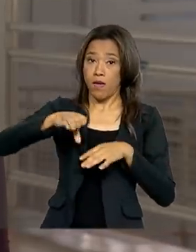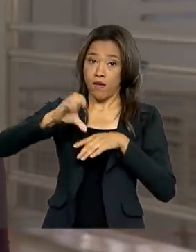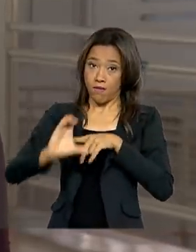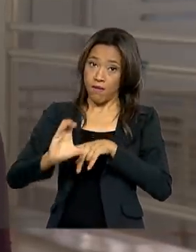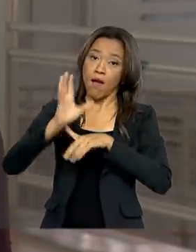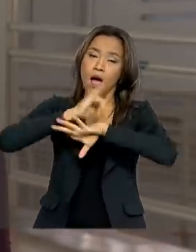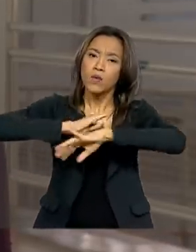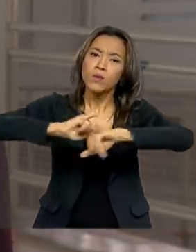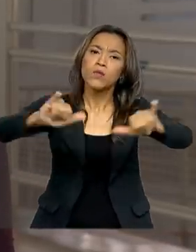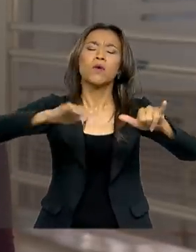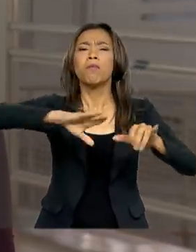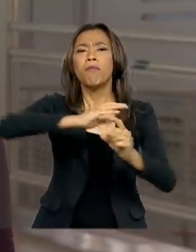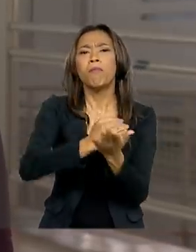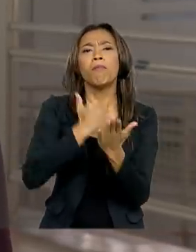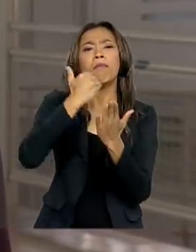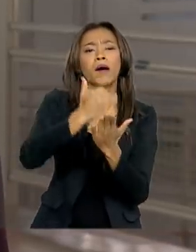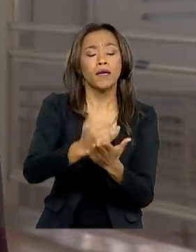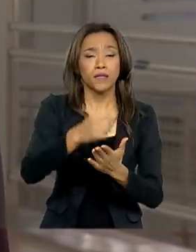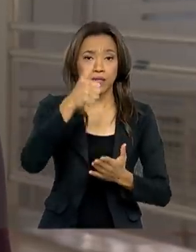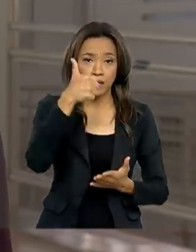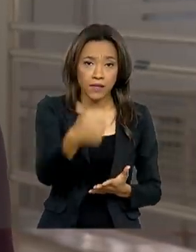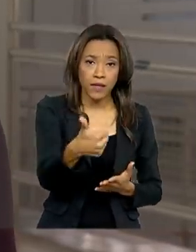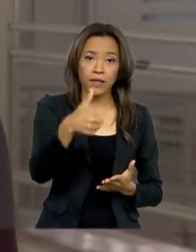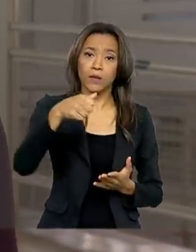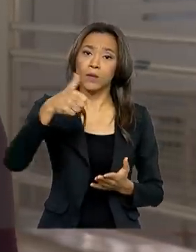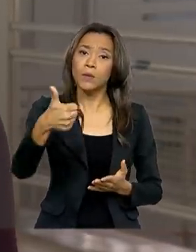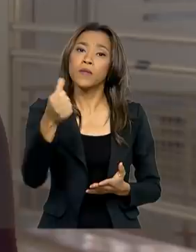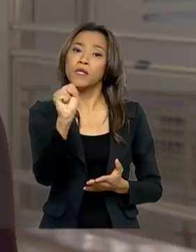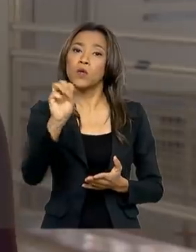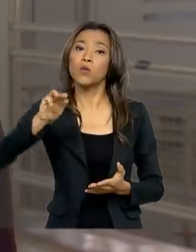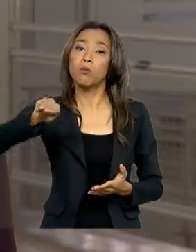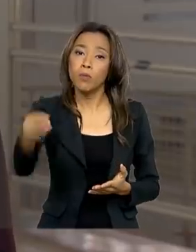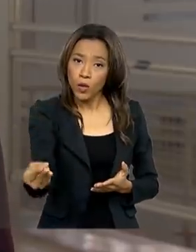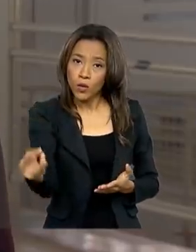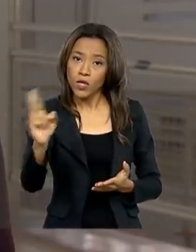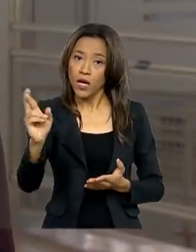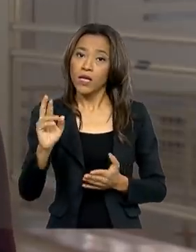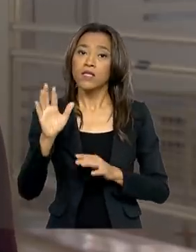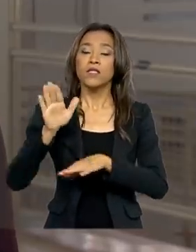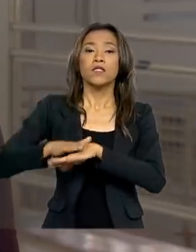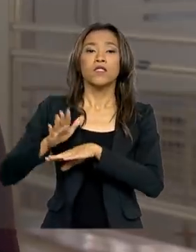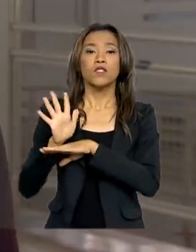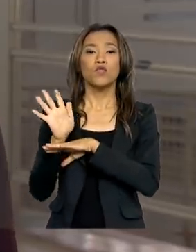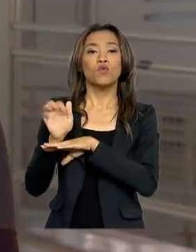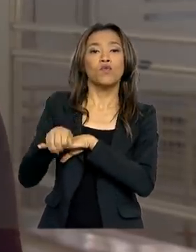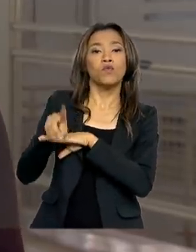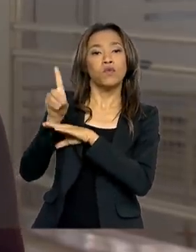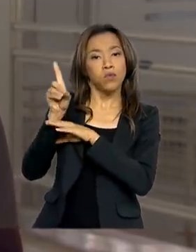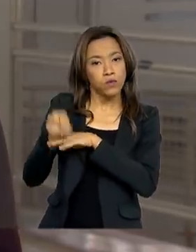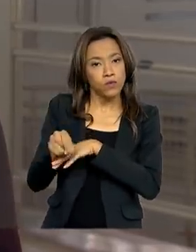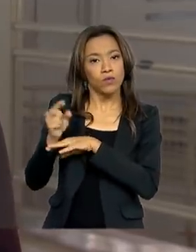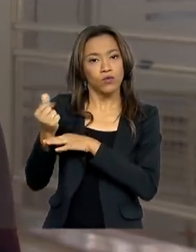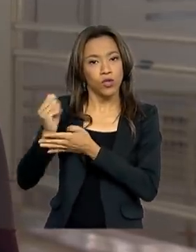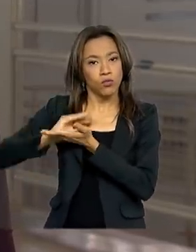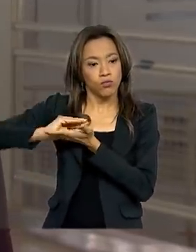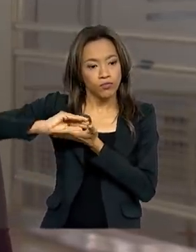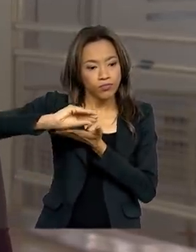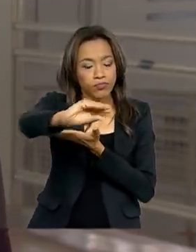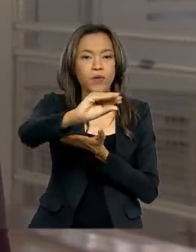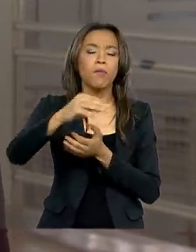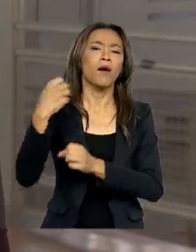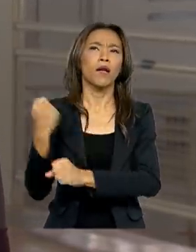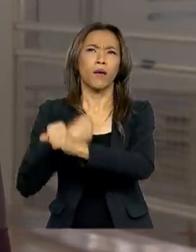vai destinar mais de 118 milhões do Fundo Nacional de Desenvolvimento da Educação para reforma e